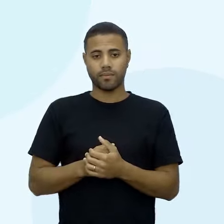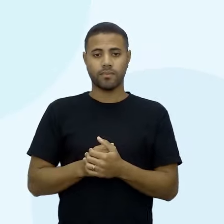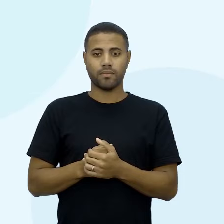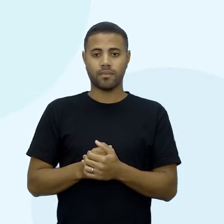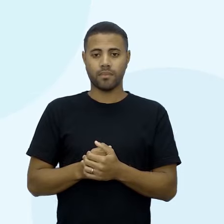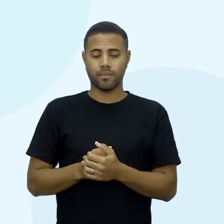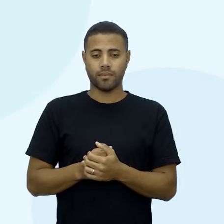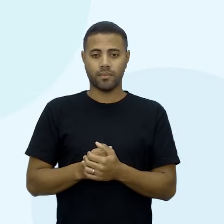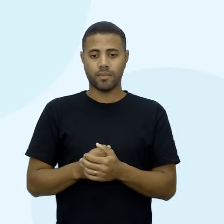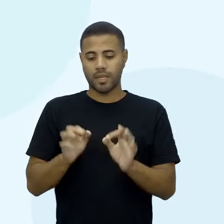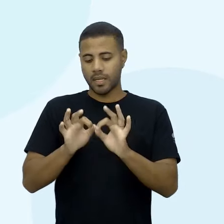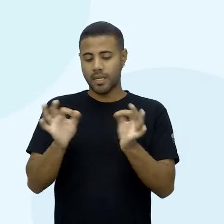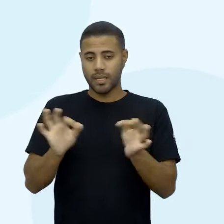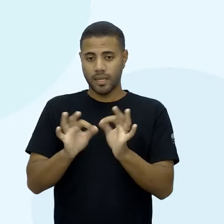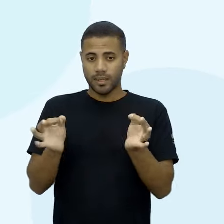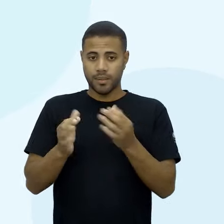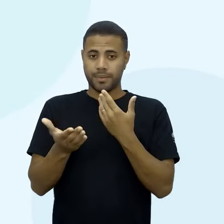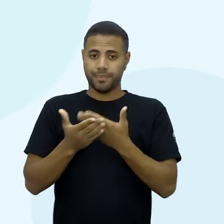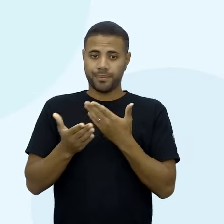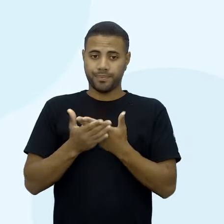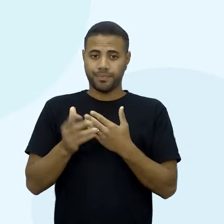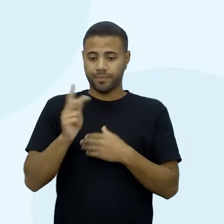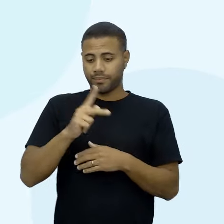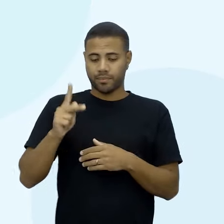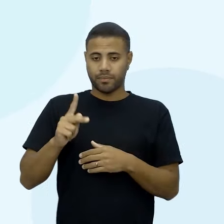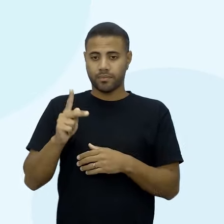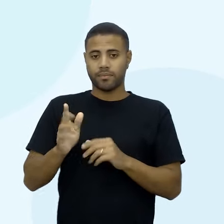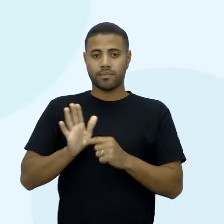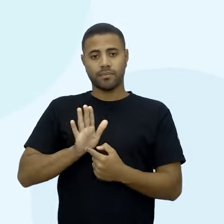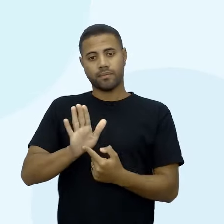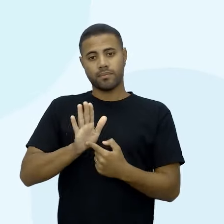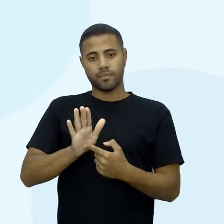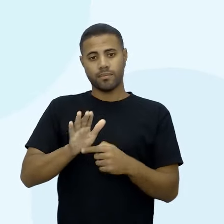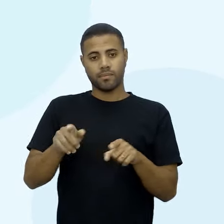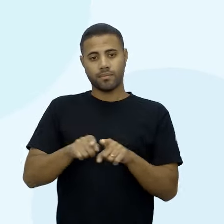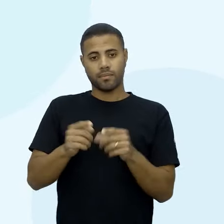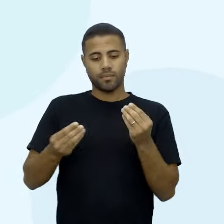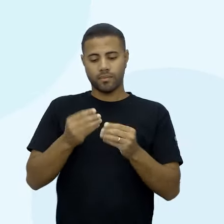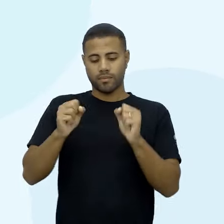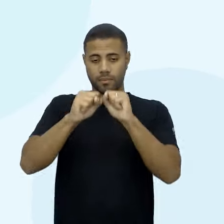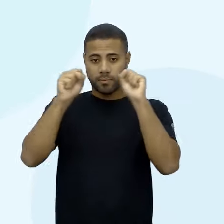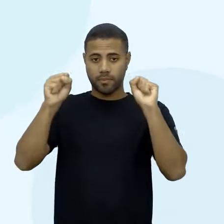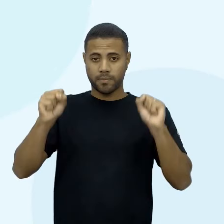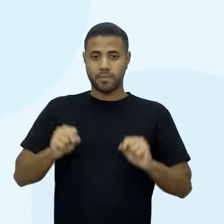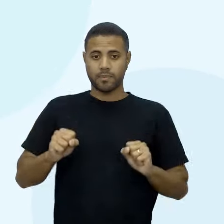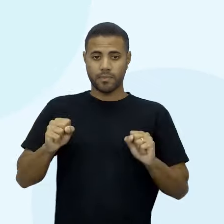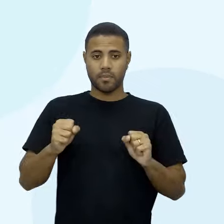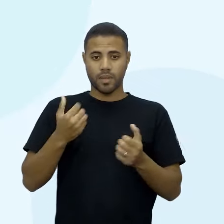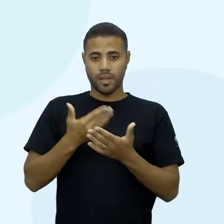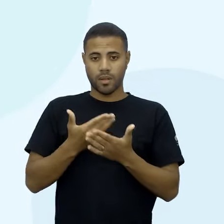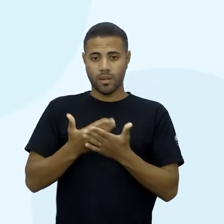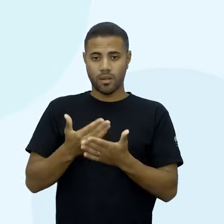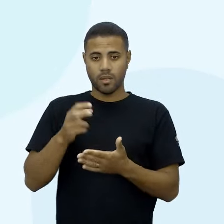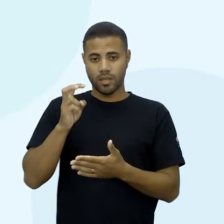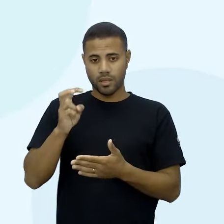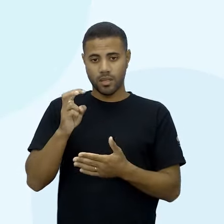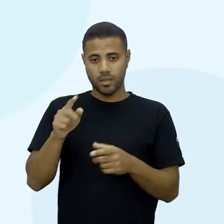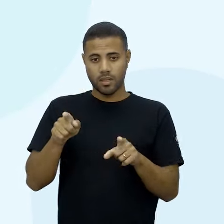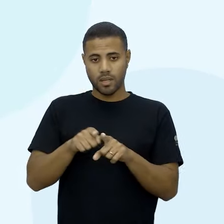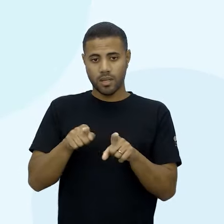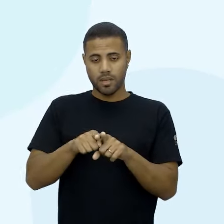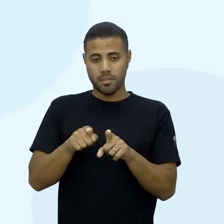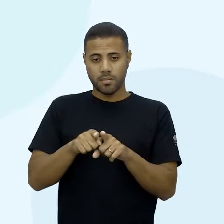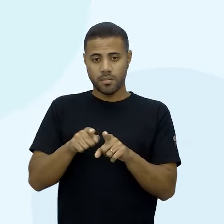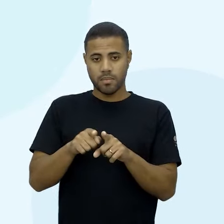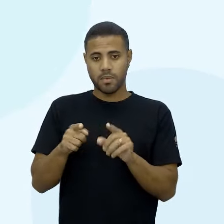Estive nessa aula aí com ela, a professora Ilana também, amostragem sistemática. Temos aí na aula 5, amostragem estratificada